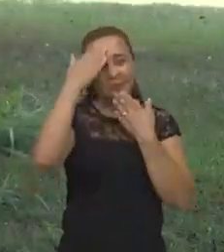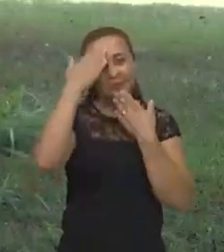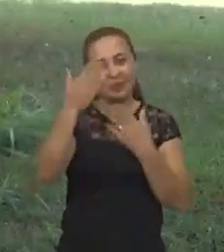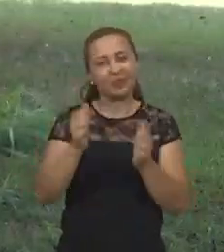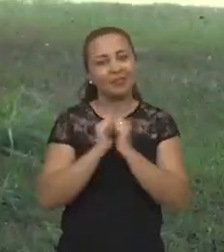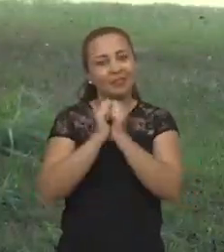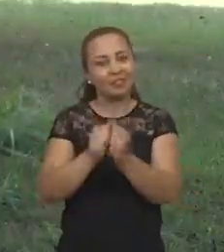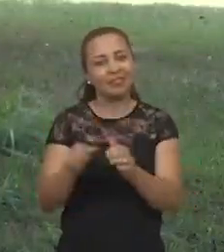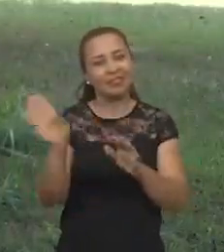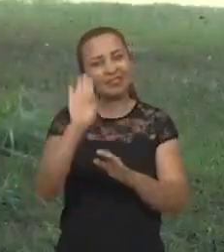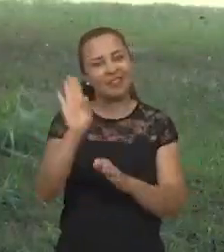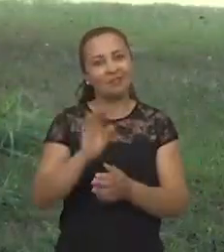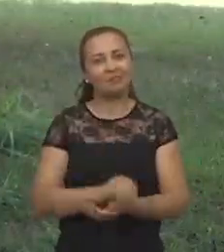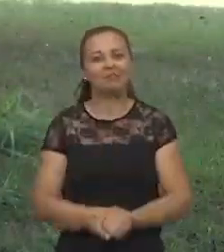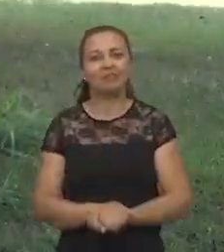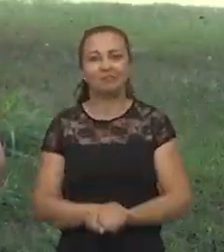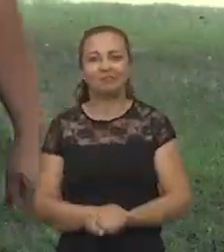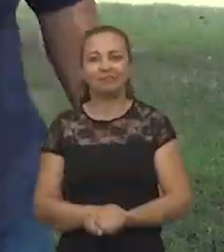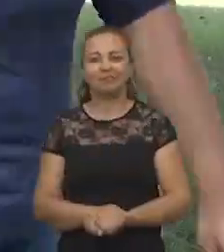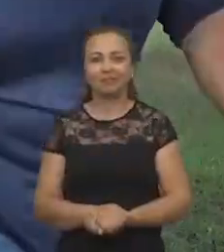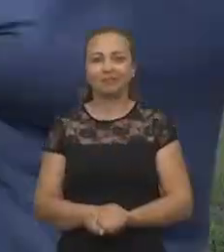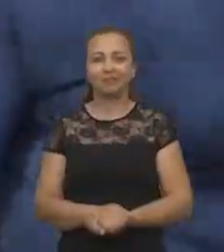obrigada pela companhia e até lá!